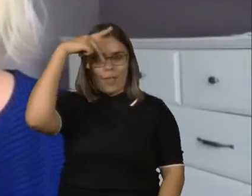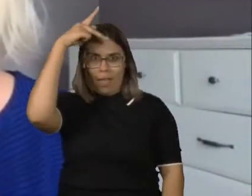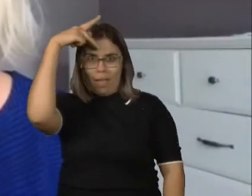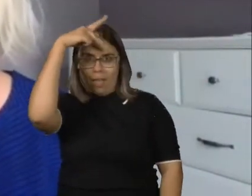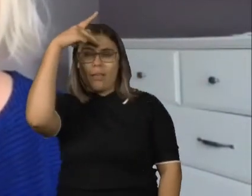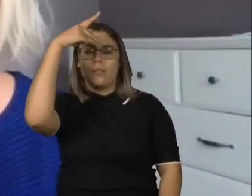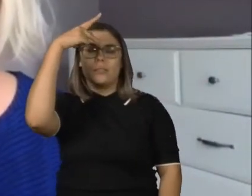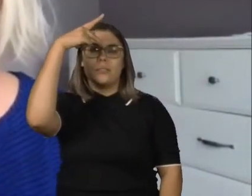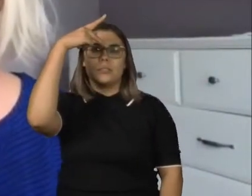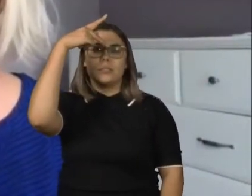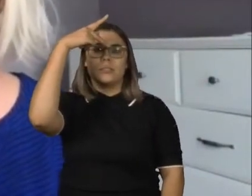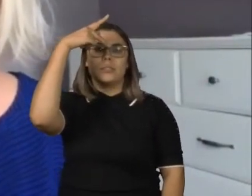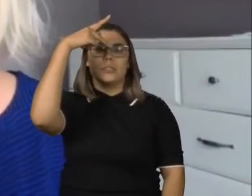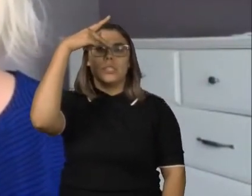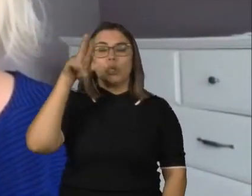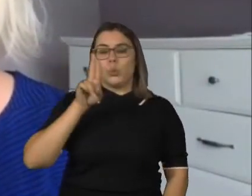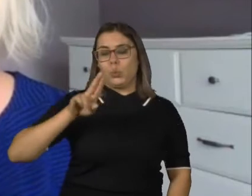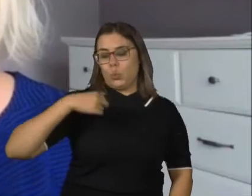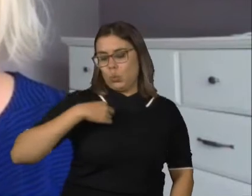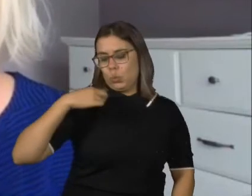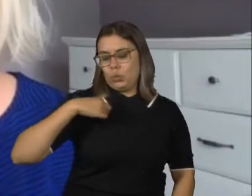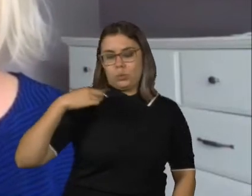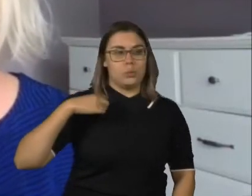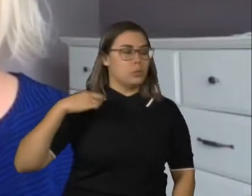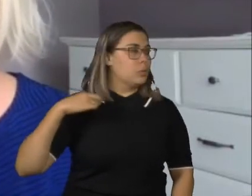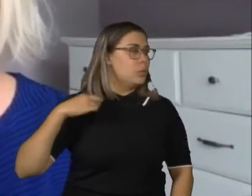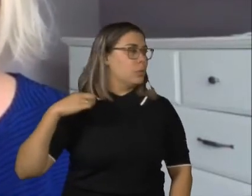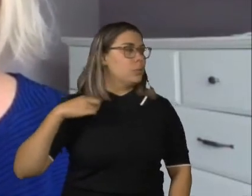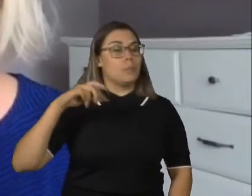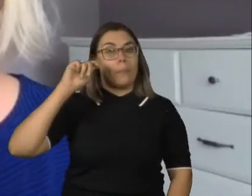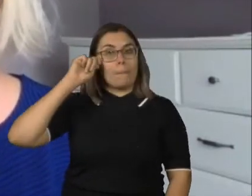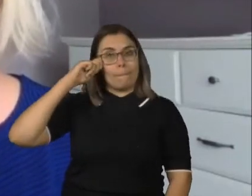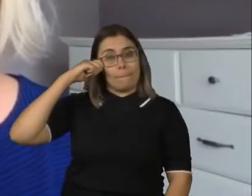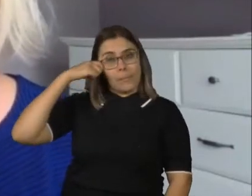uso uma blusa azul e preta.